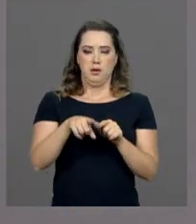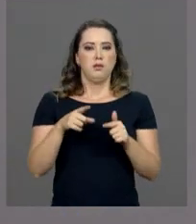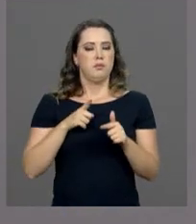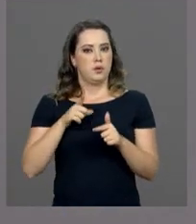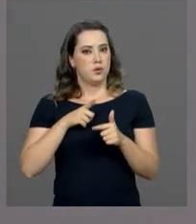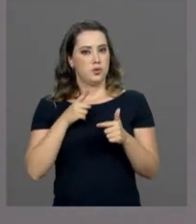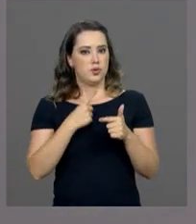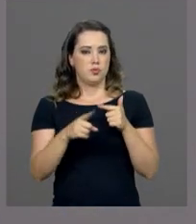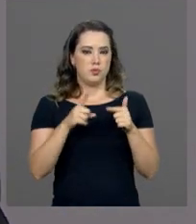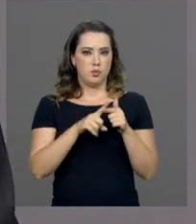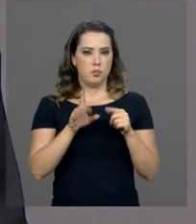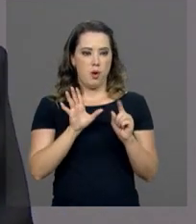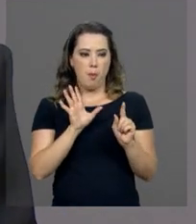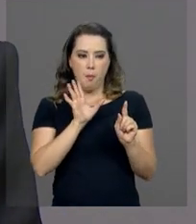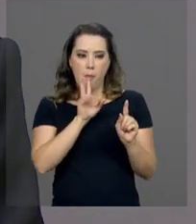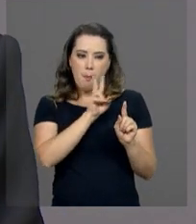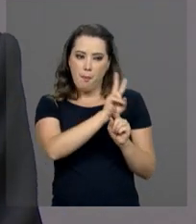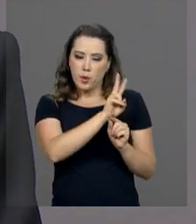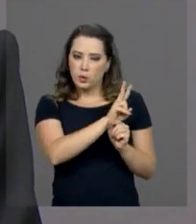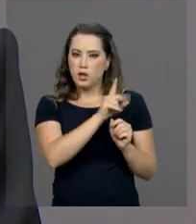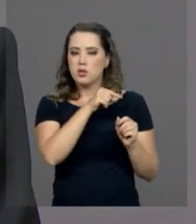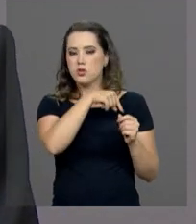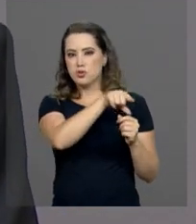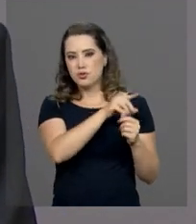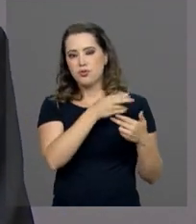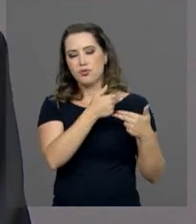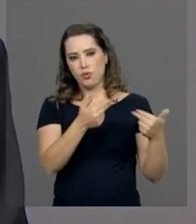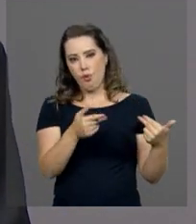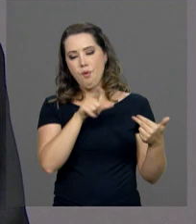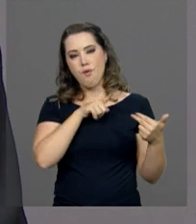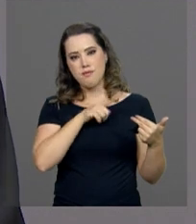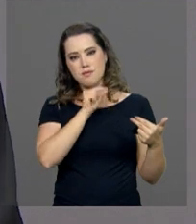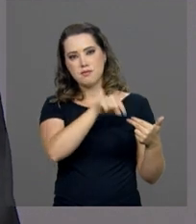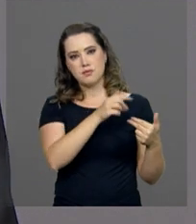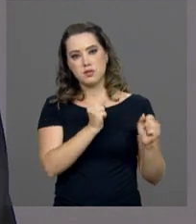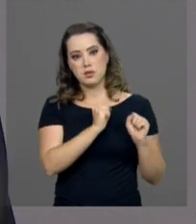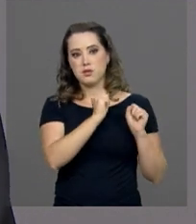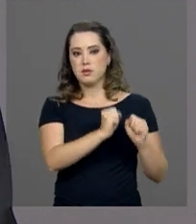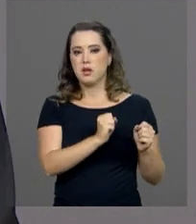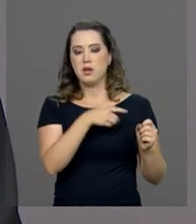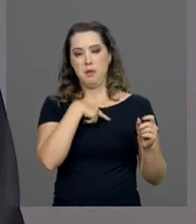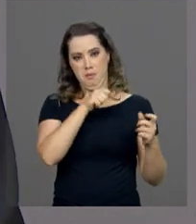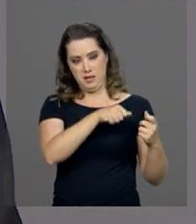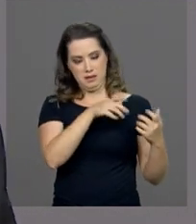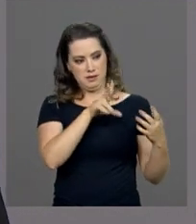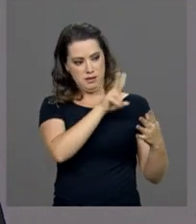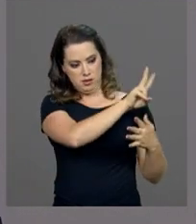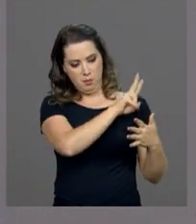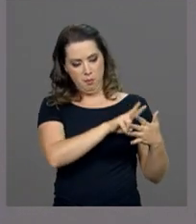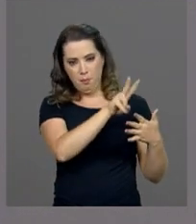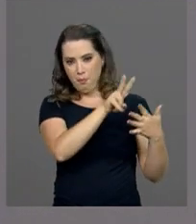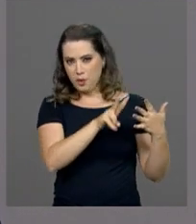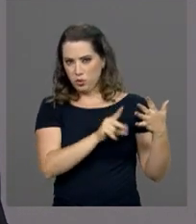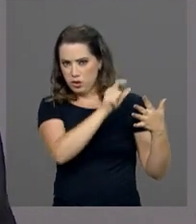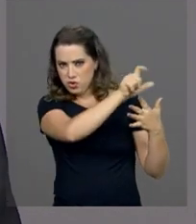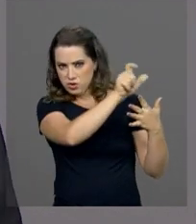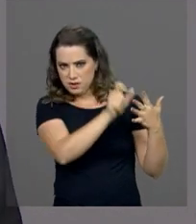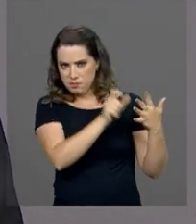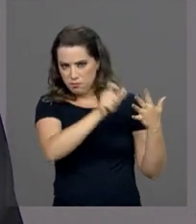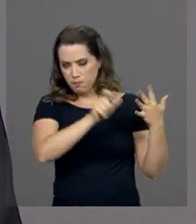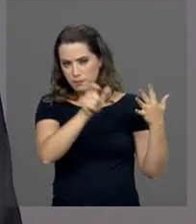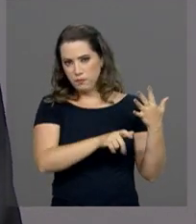encobrir, infelizmente casos há, em que o poder familiar converte-se, na verdade,